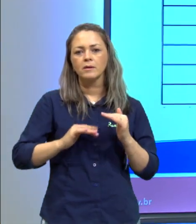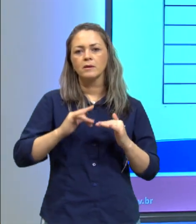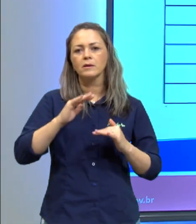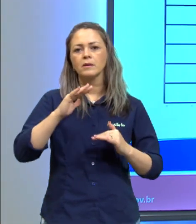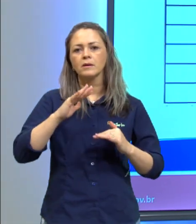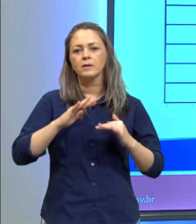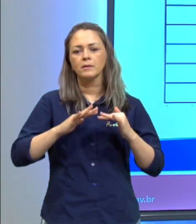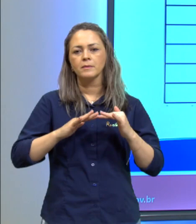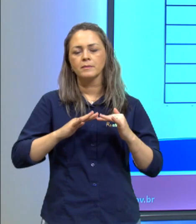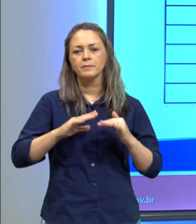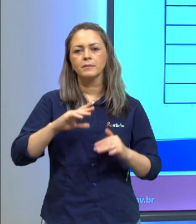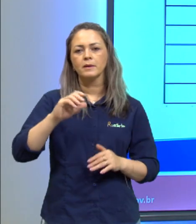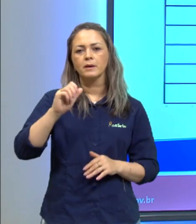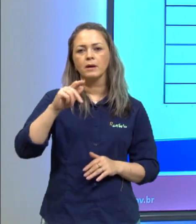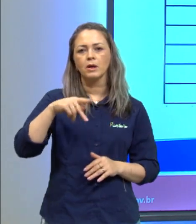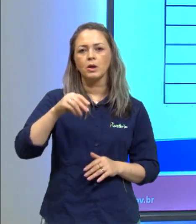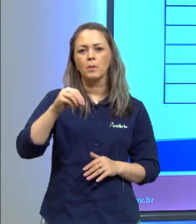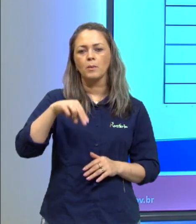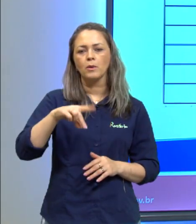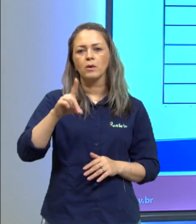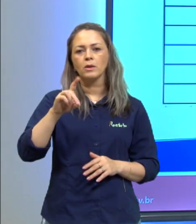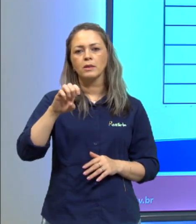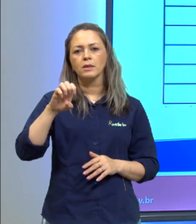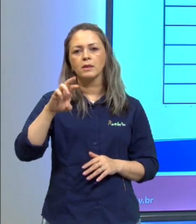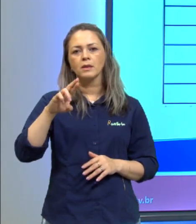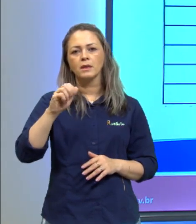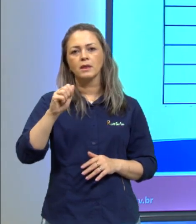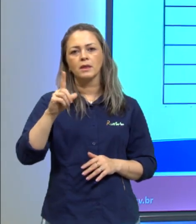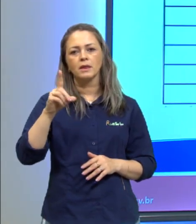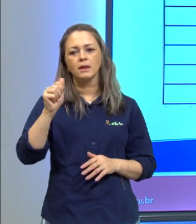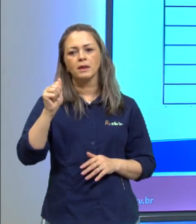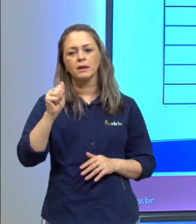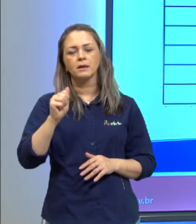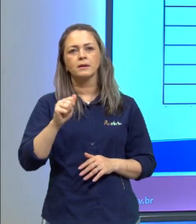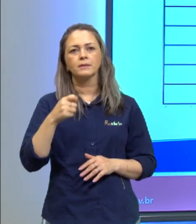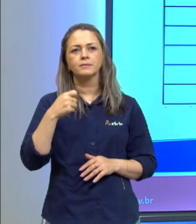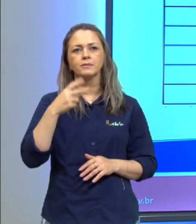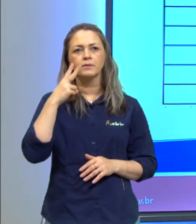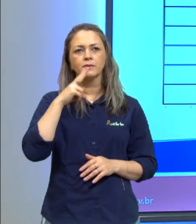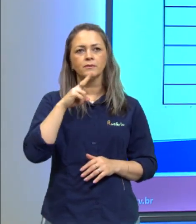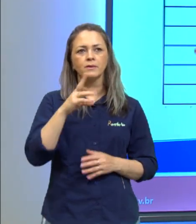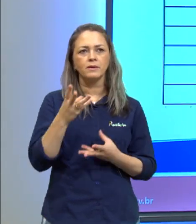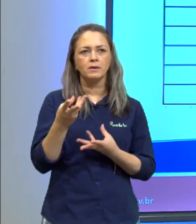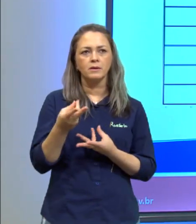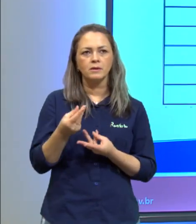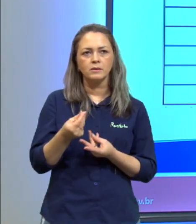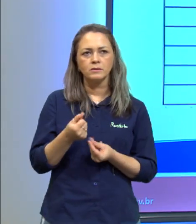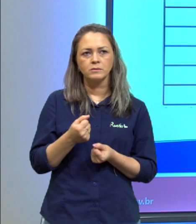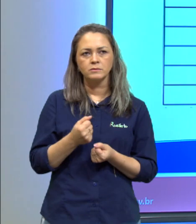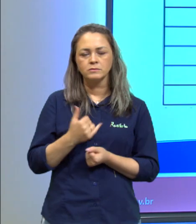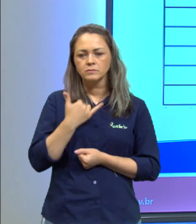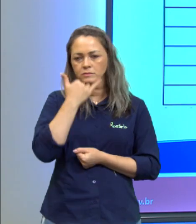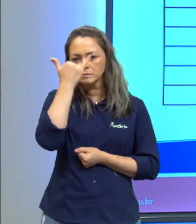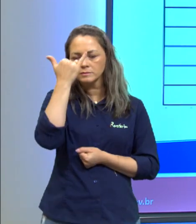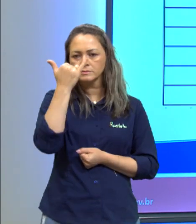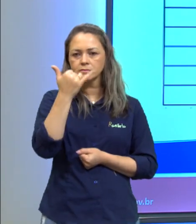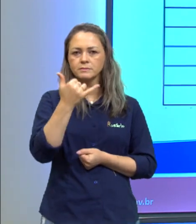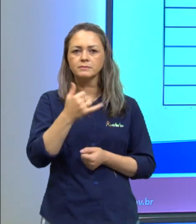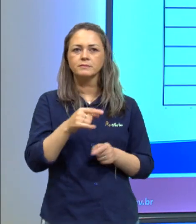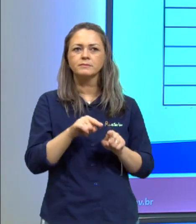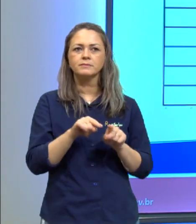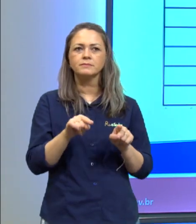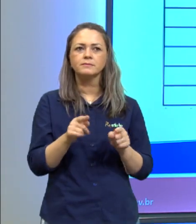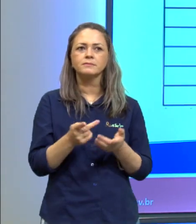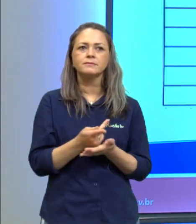ponderada onde nós tivemos que verificar a quantidade de acidentes sofridos né